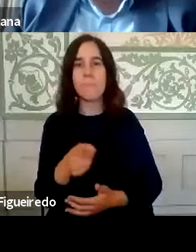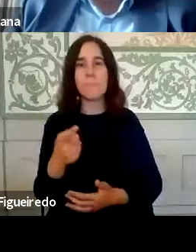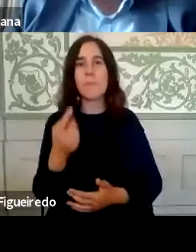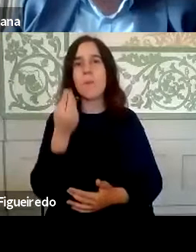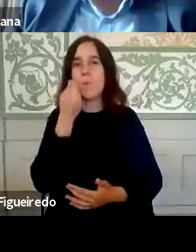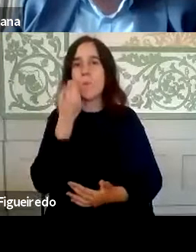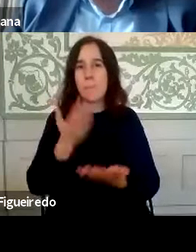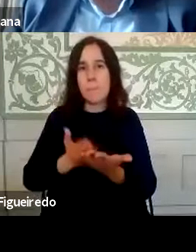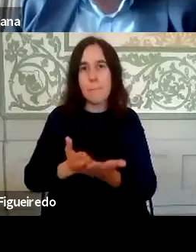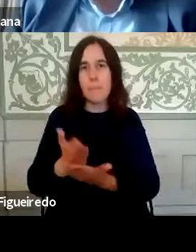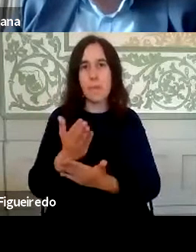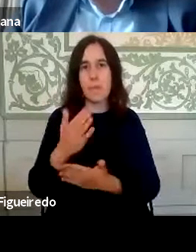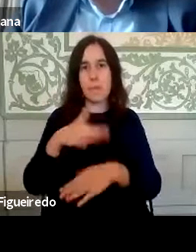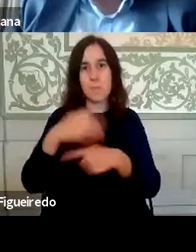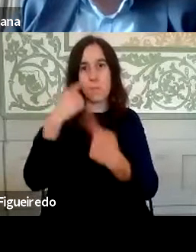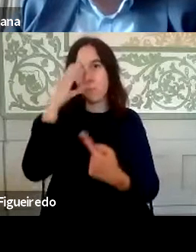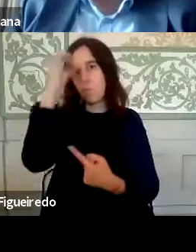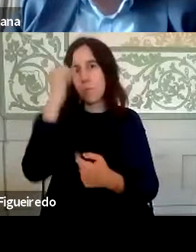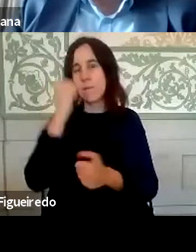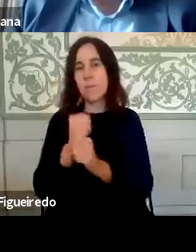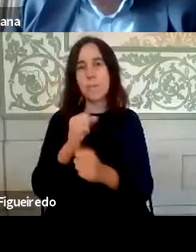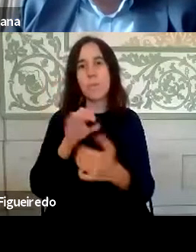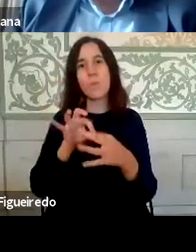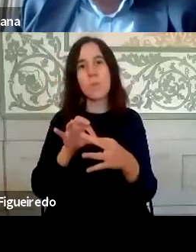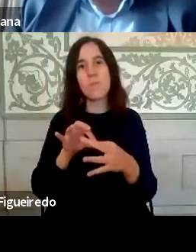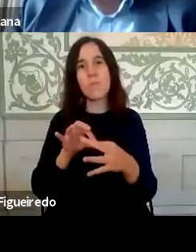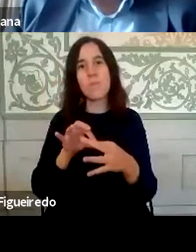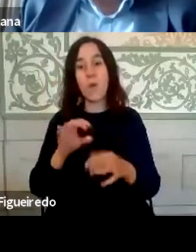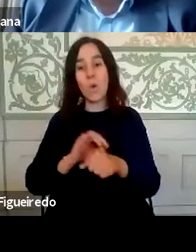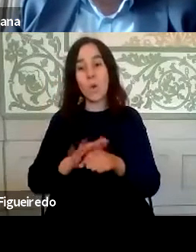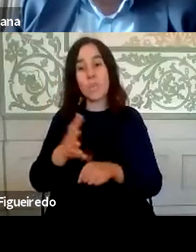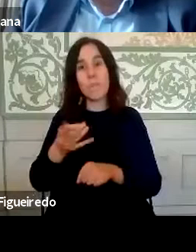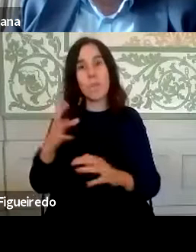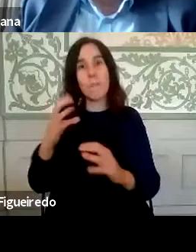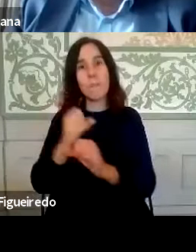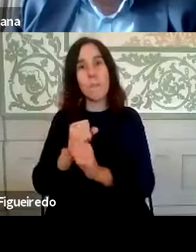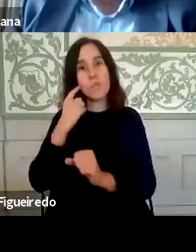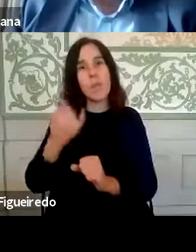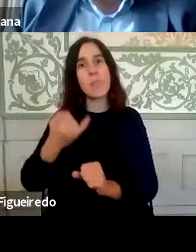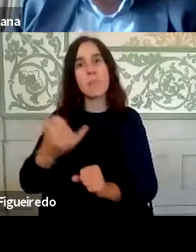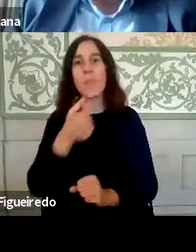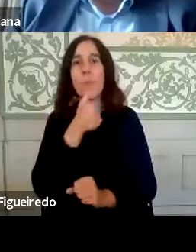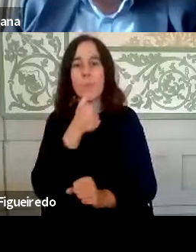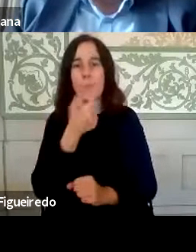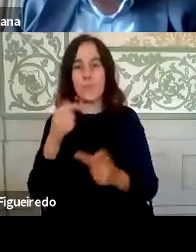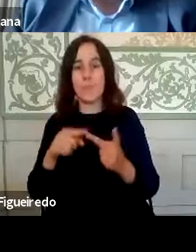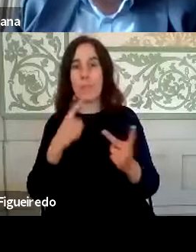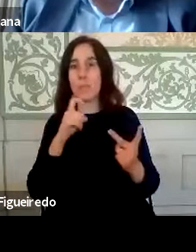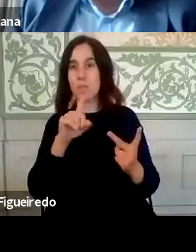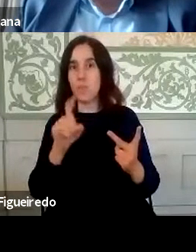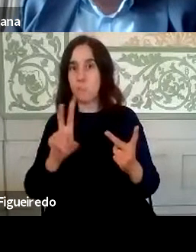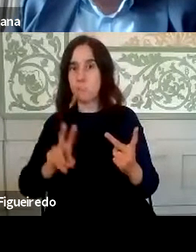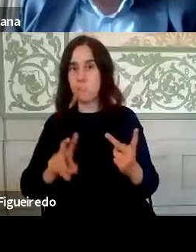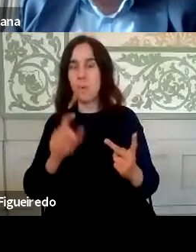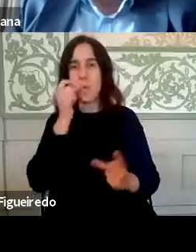na administração pública o trabalho colaborativo pós-Covid-19. Depois, a segunda questão, colocada então